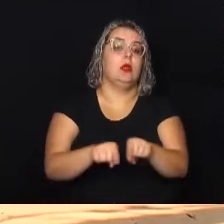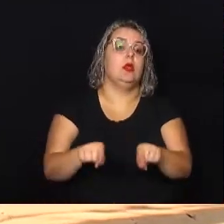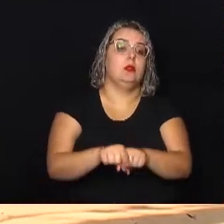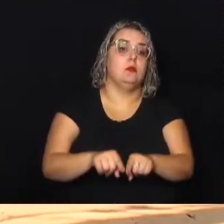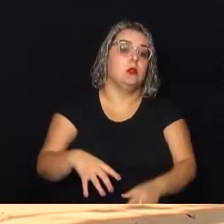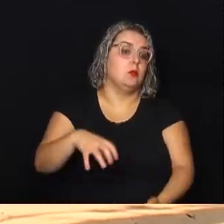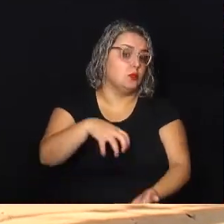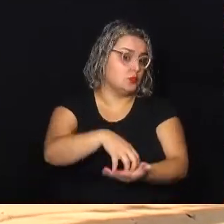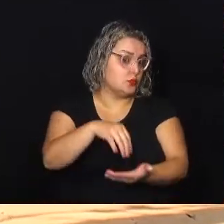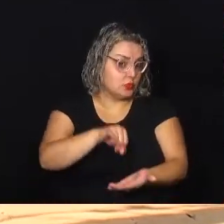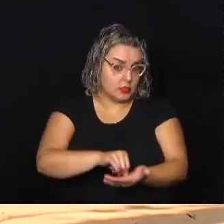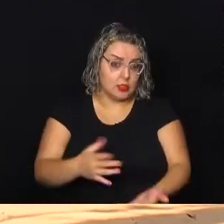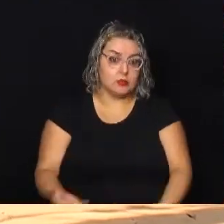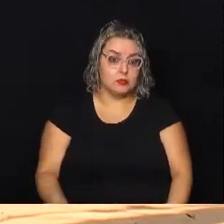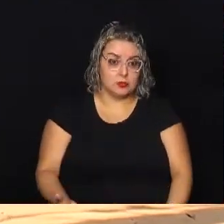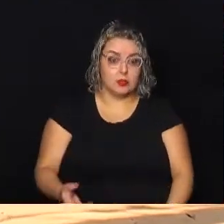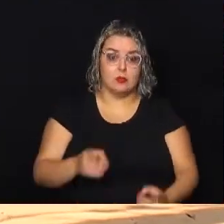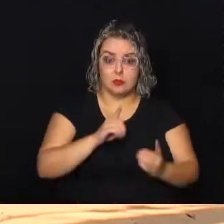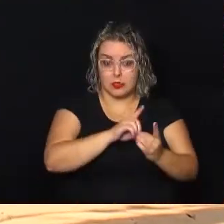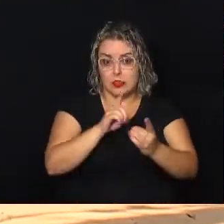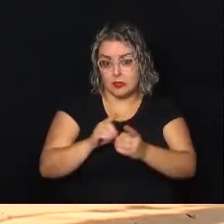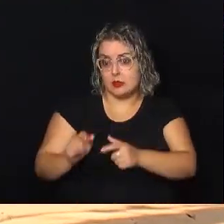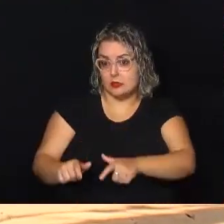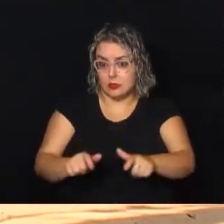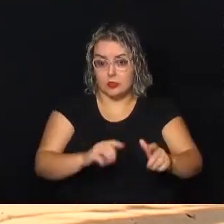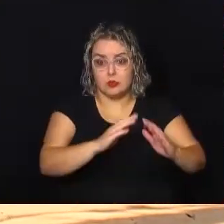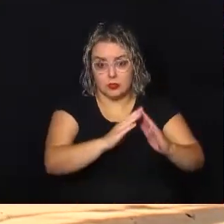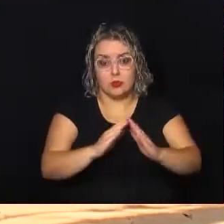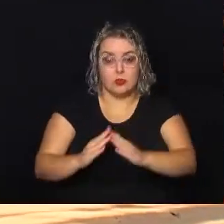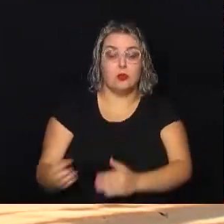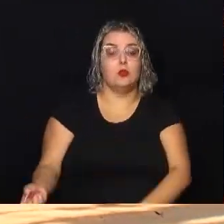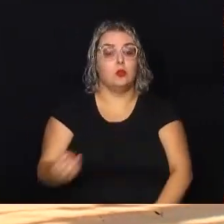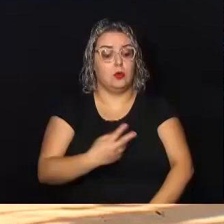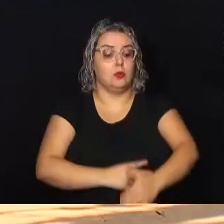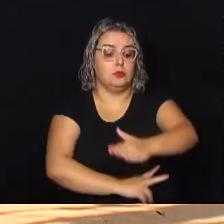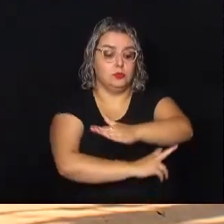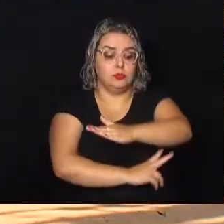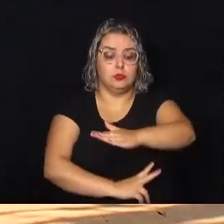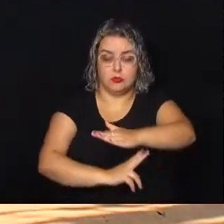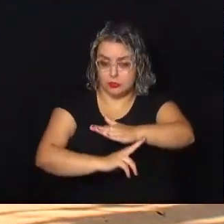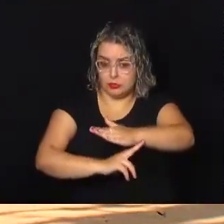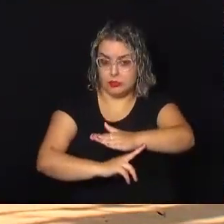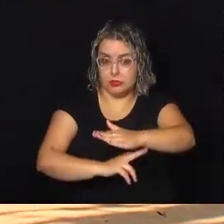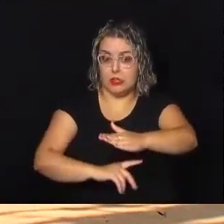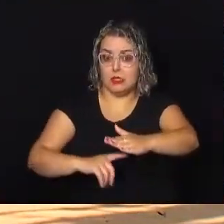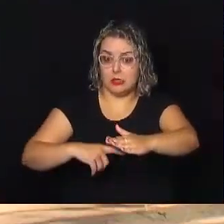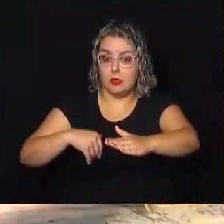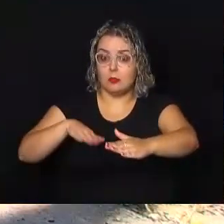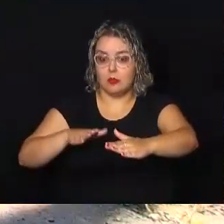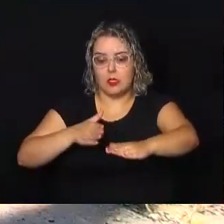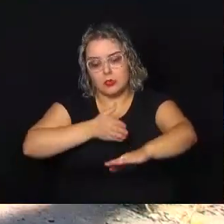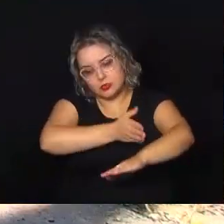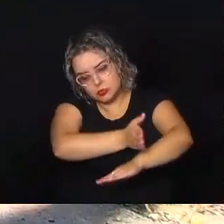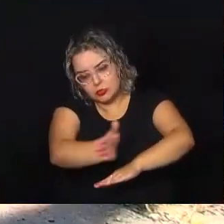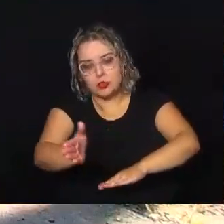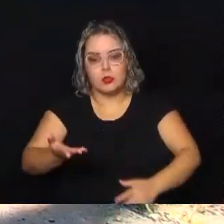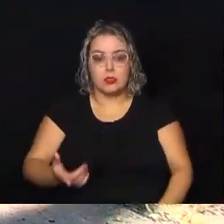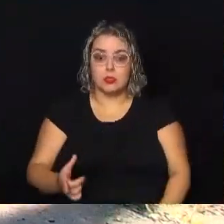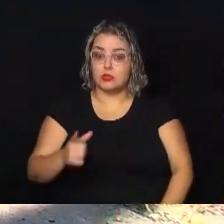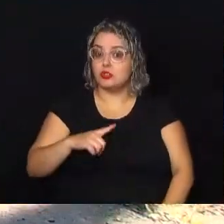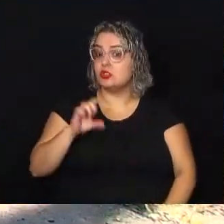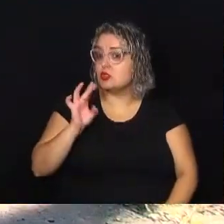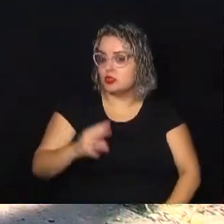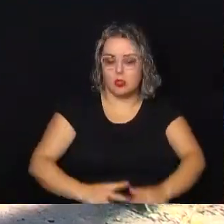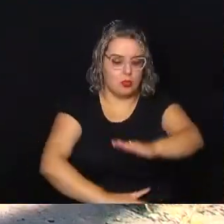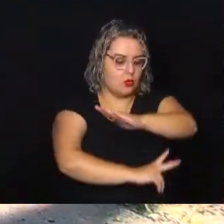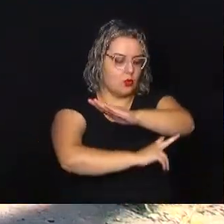para atender os moradores dessa região. Agora com a nova ponte, nós temos mais uma passagem também, porque nós tínhamos